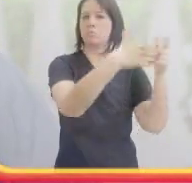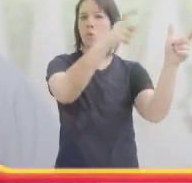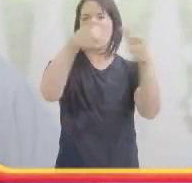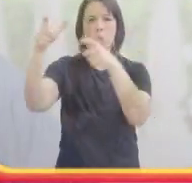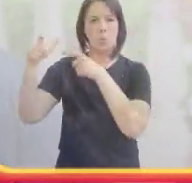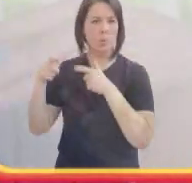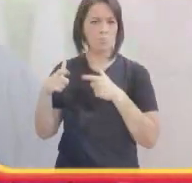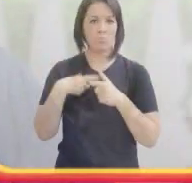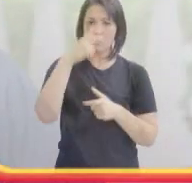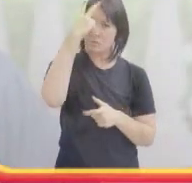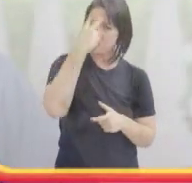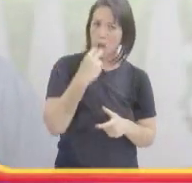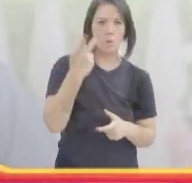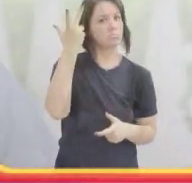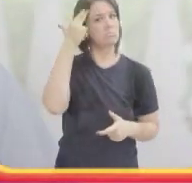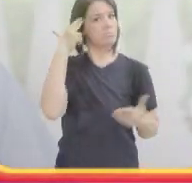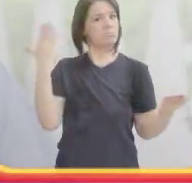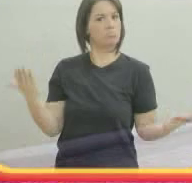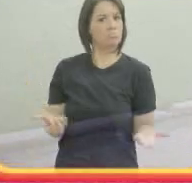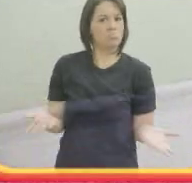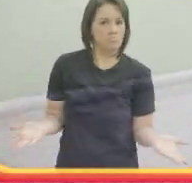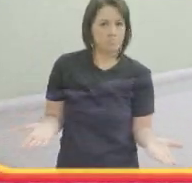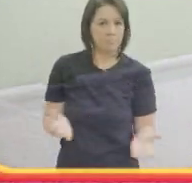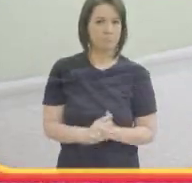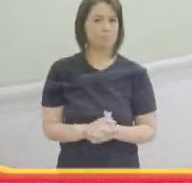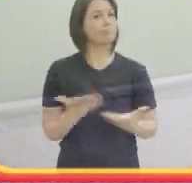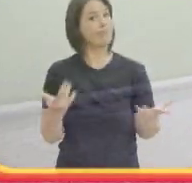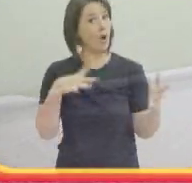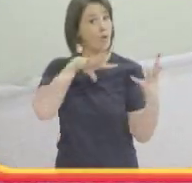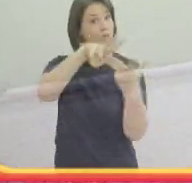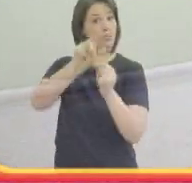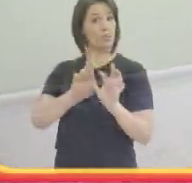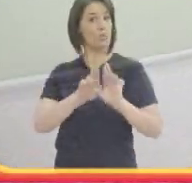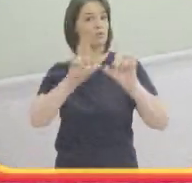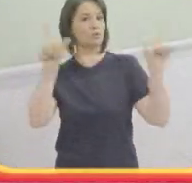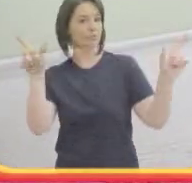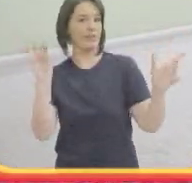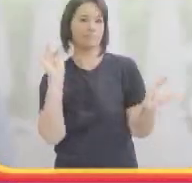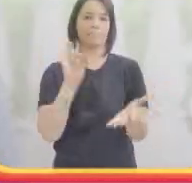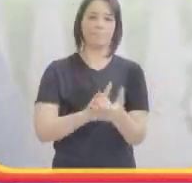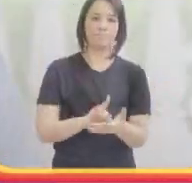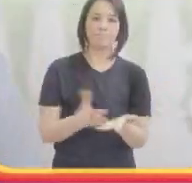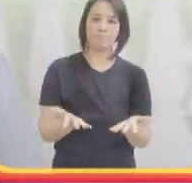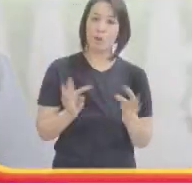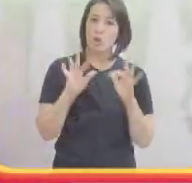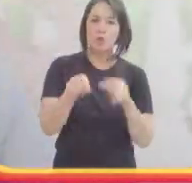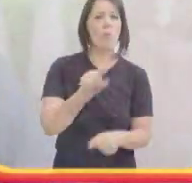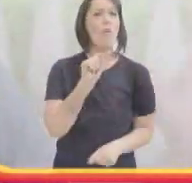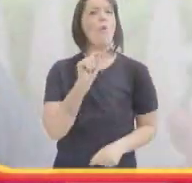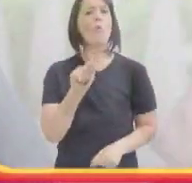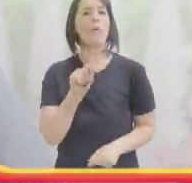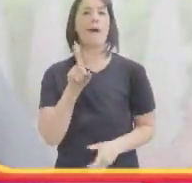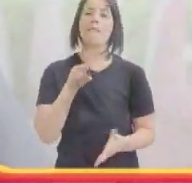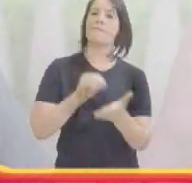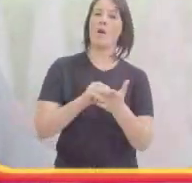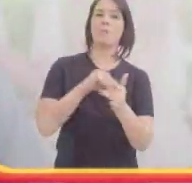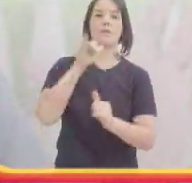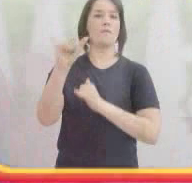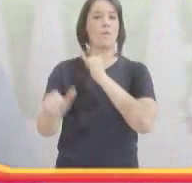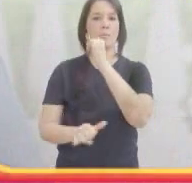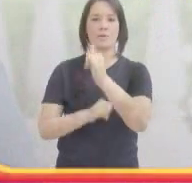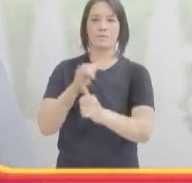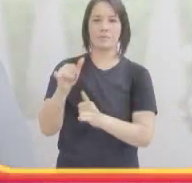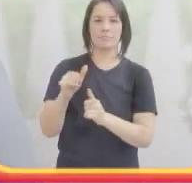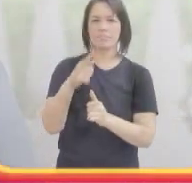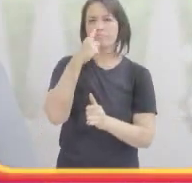dormo em qualquer lugar, eu sou um cego nômade agora. Então, é um mundo muito diferente, realmente, né, cara? Tudo isso é quê? A